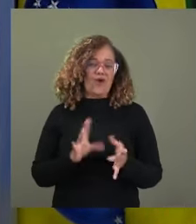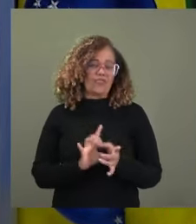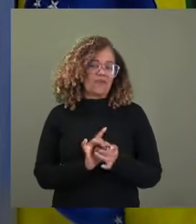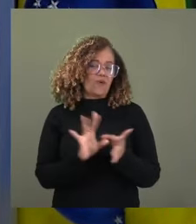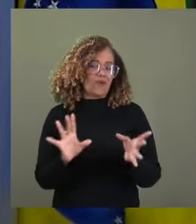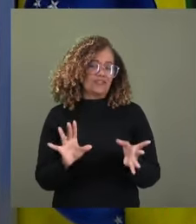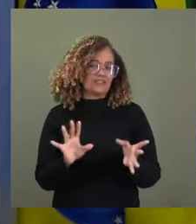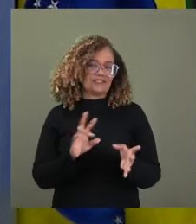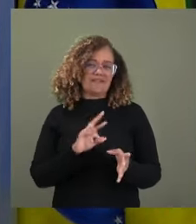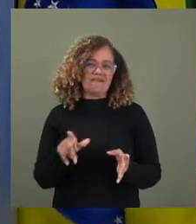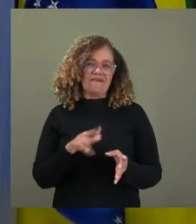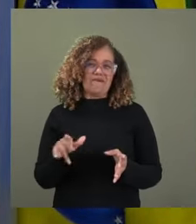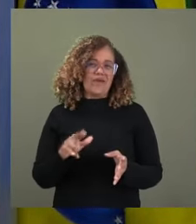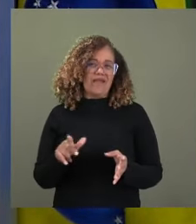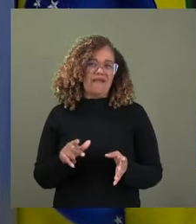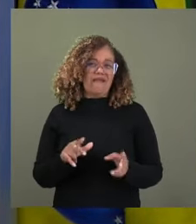país,